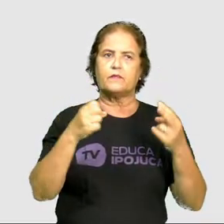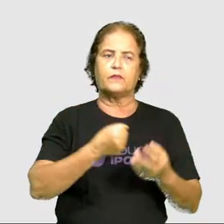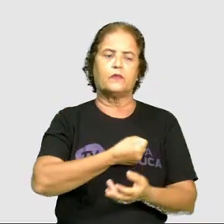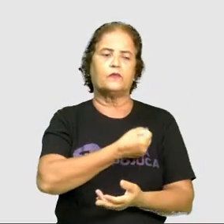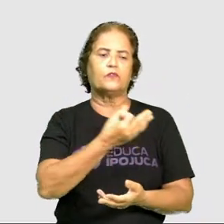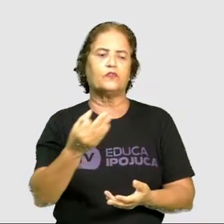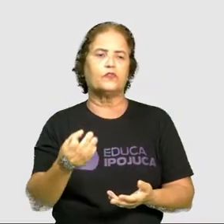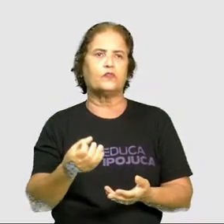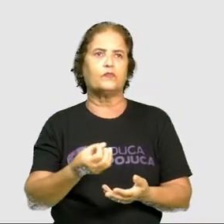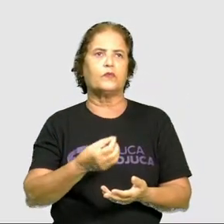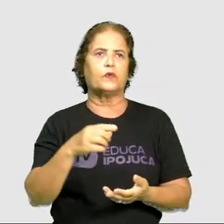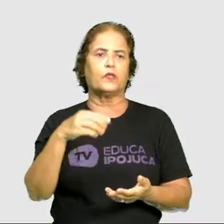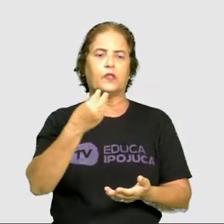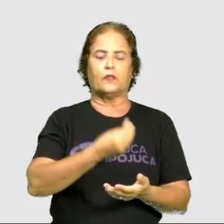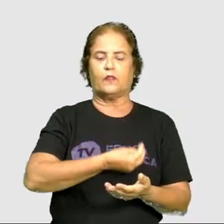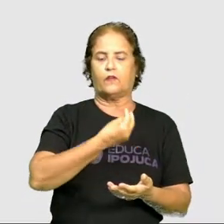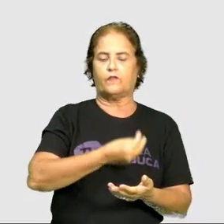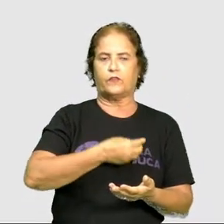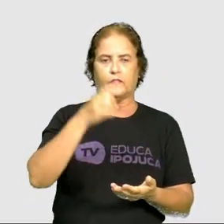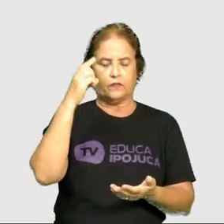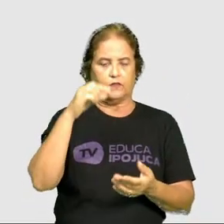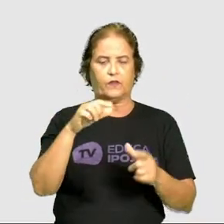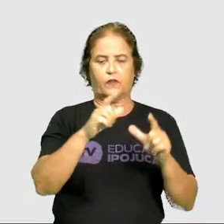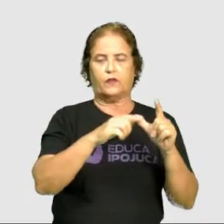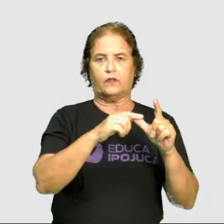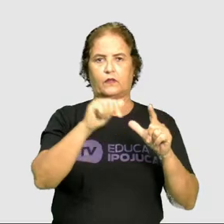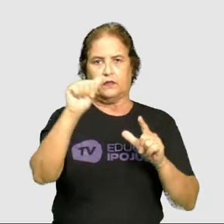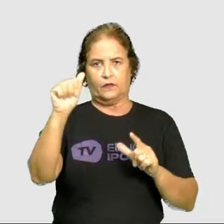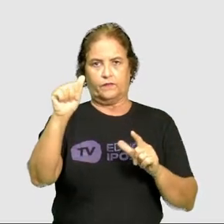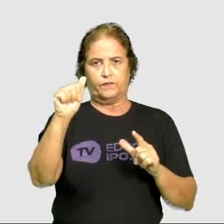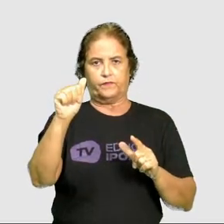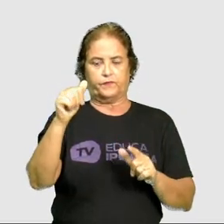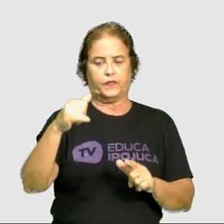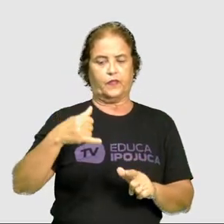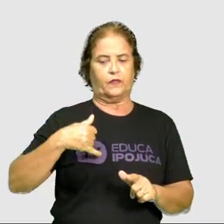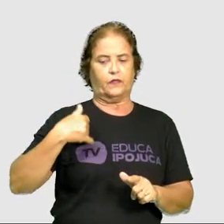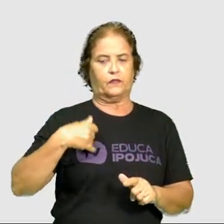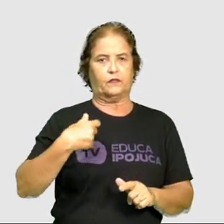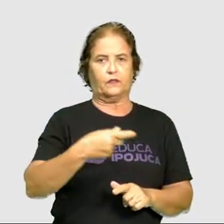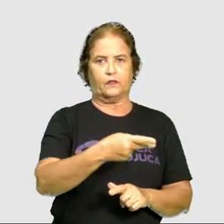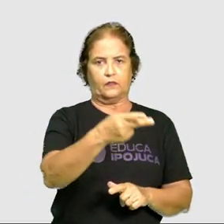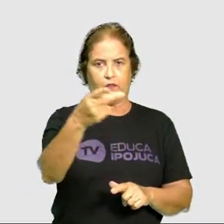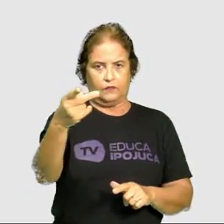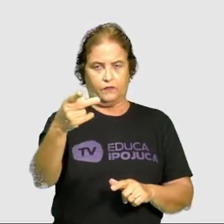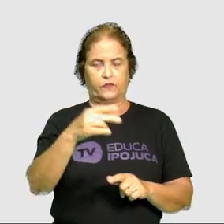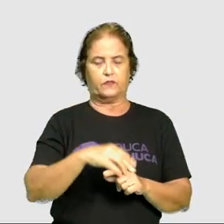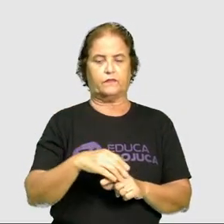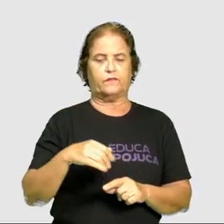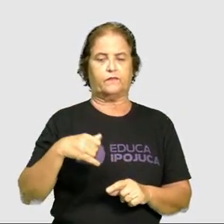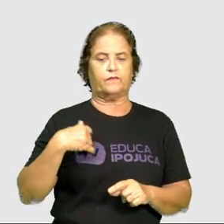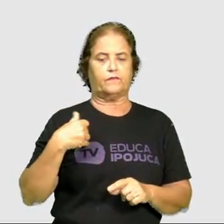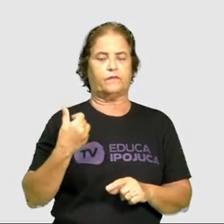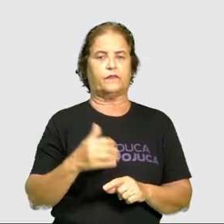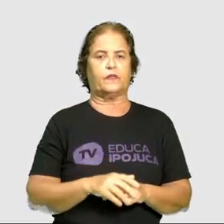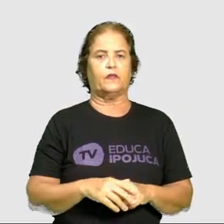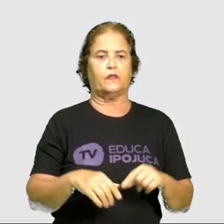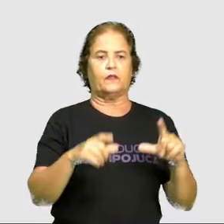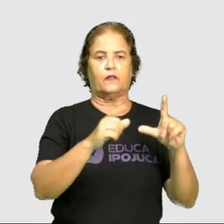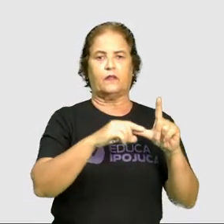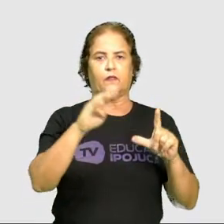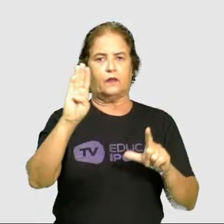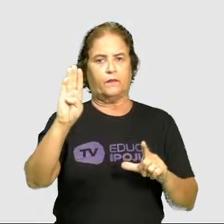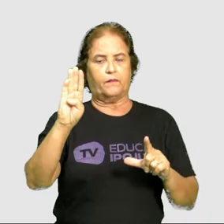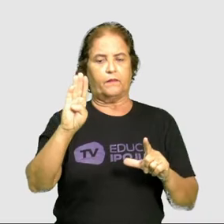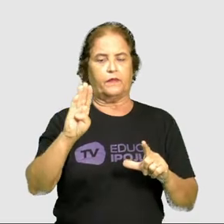parte da sua vida são, letra A, a idade de vocês, então, a idade, letra B,